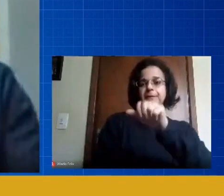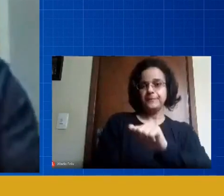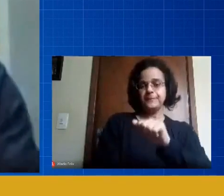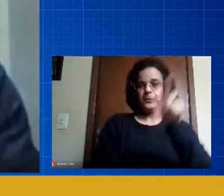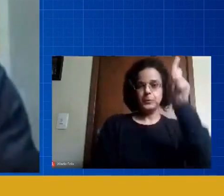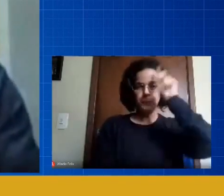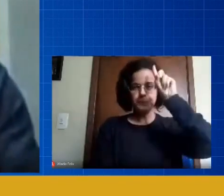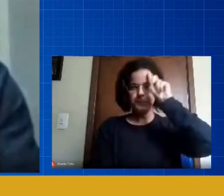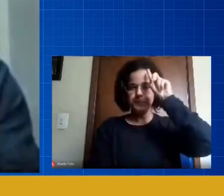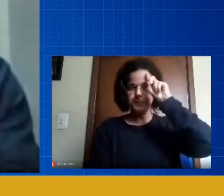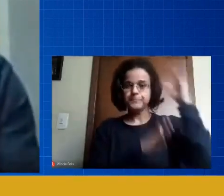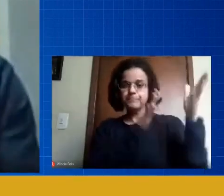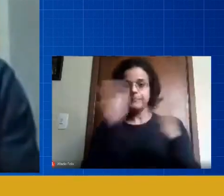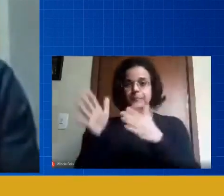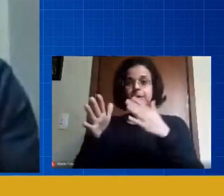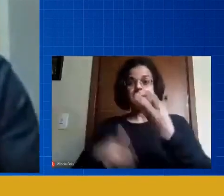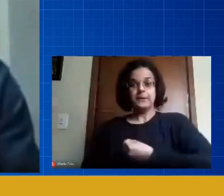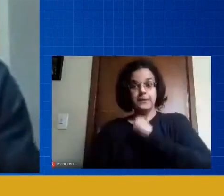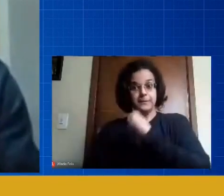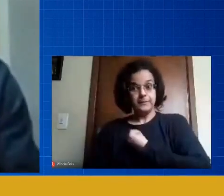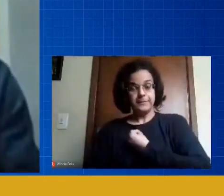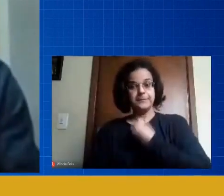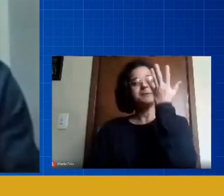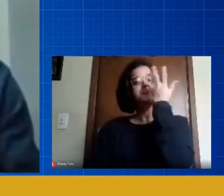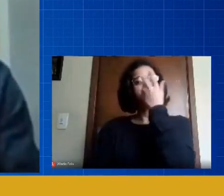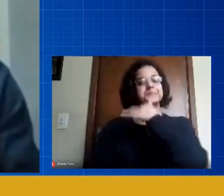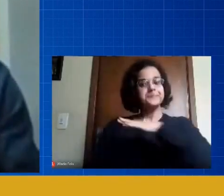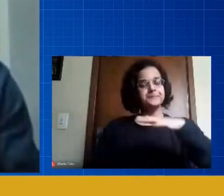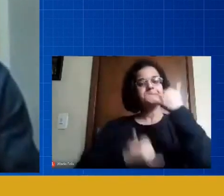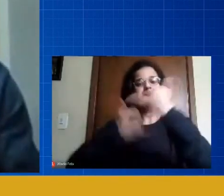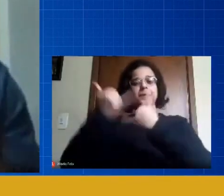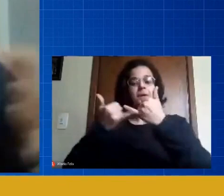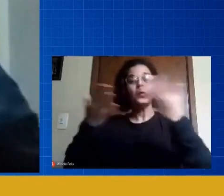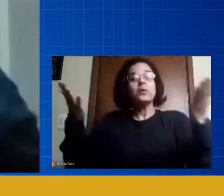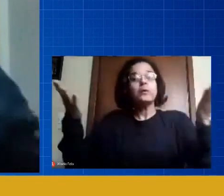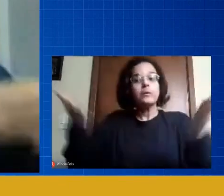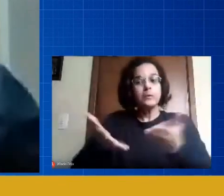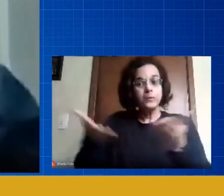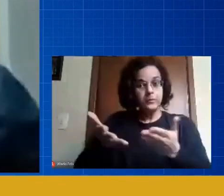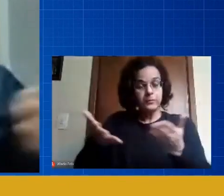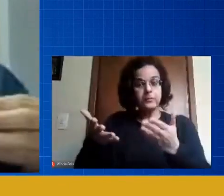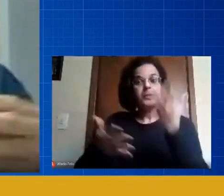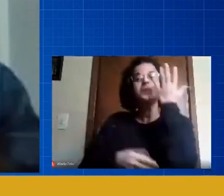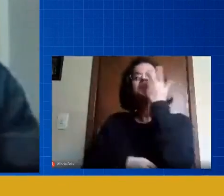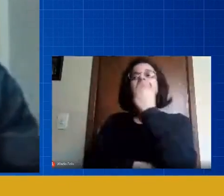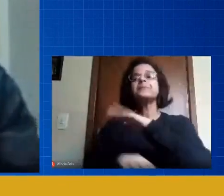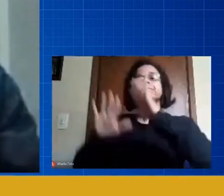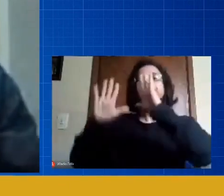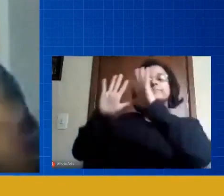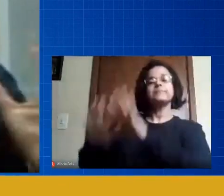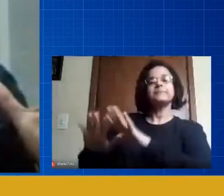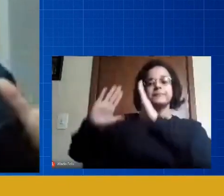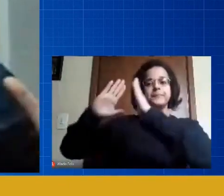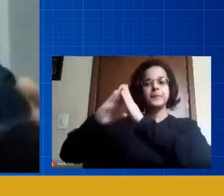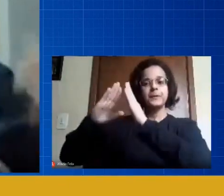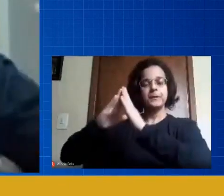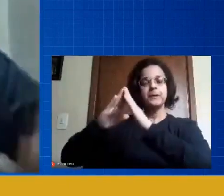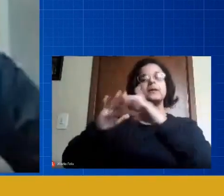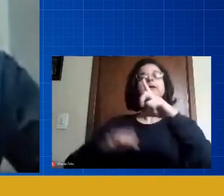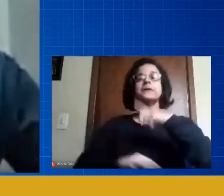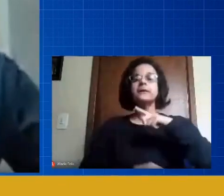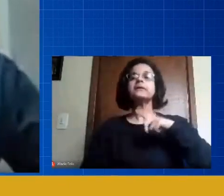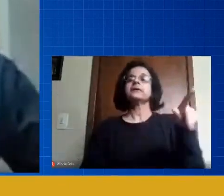brincar hoje o nosso aluno está em casa e os professores estão alguns professores de ensino fundamental estão